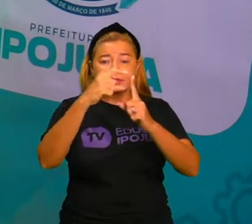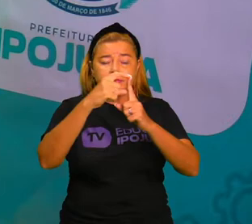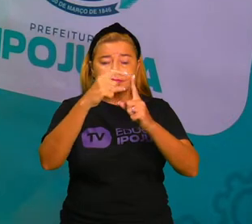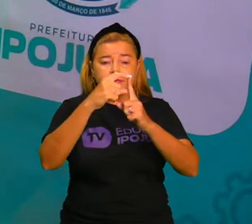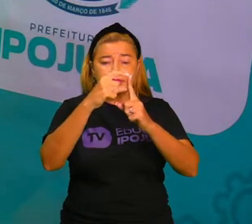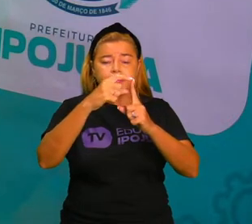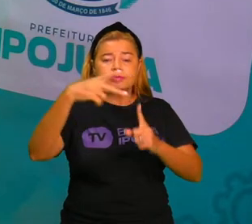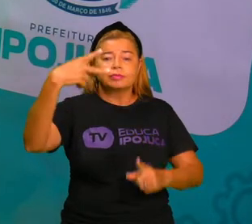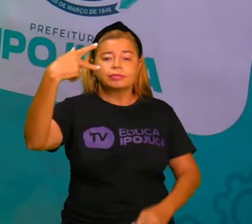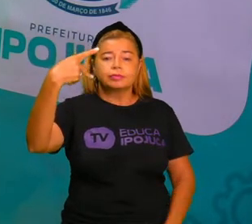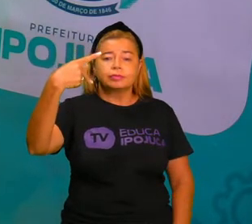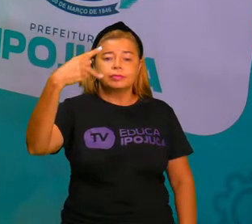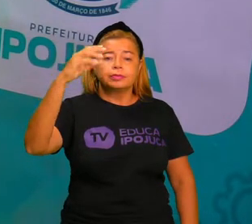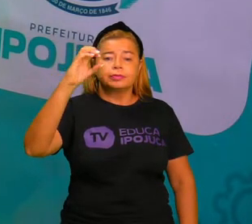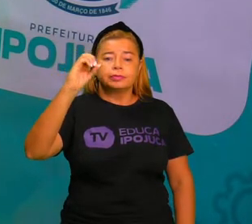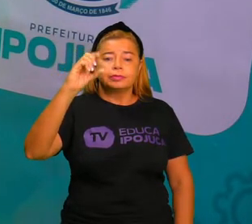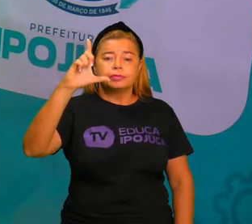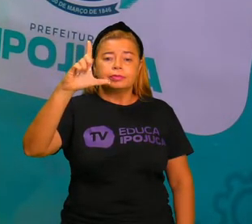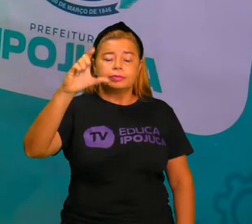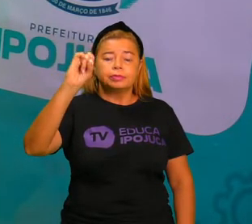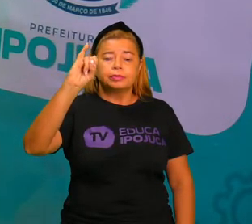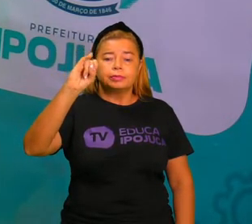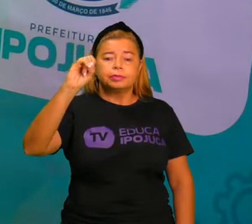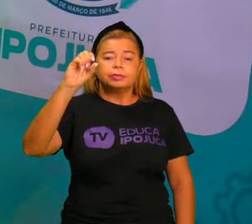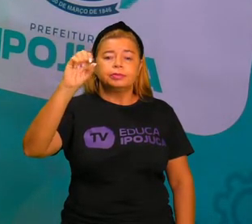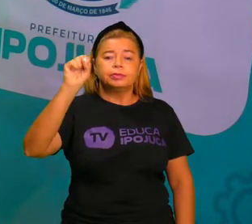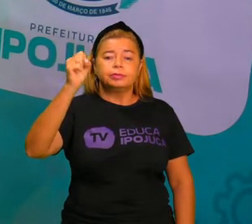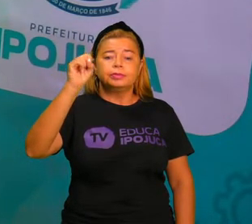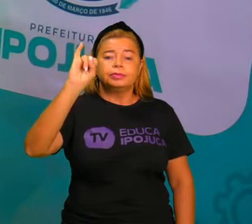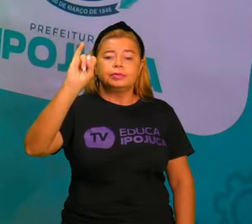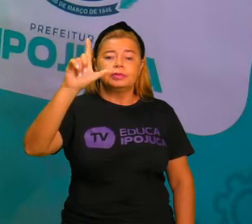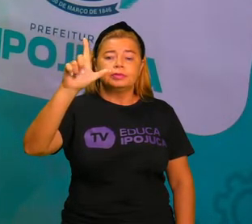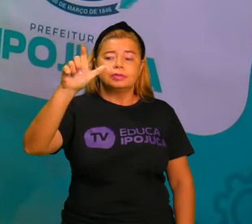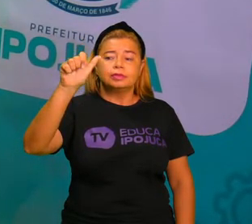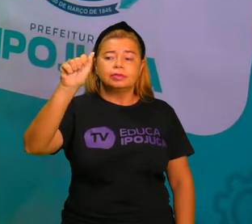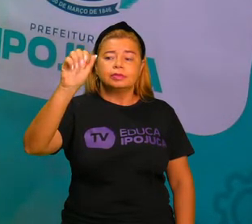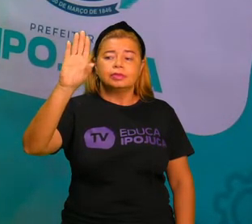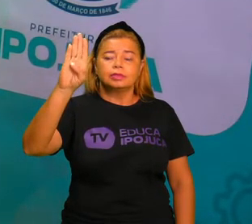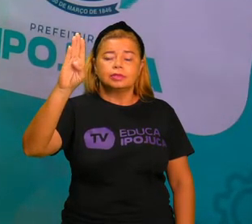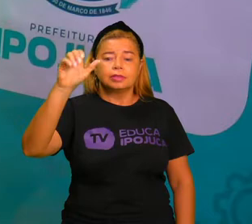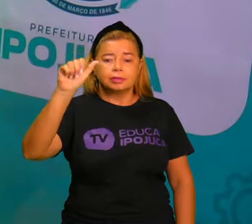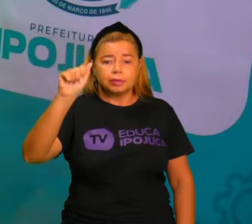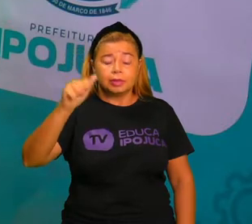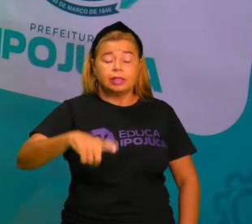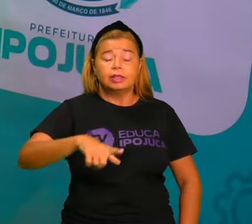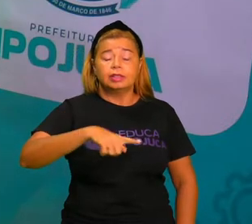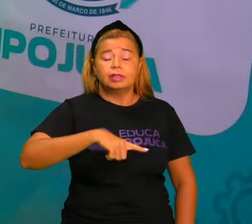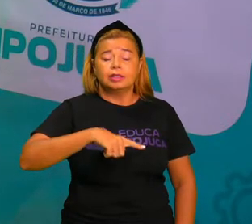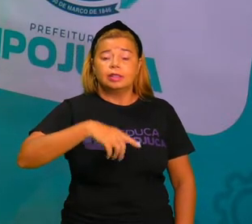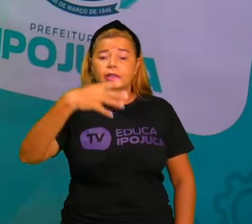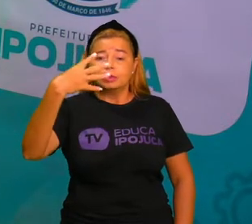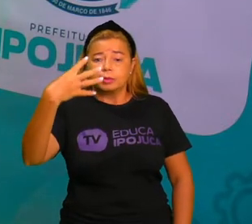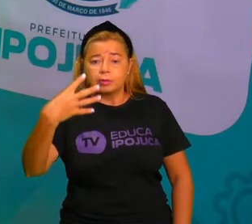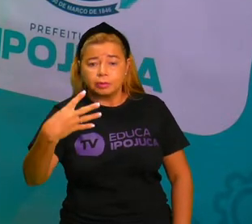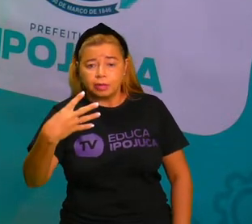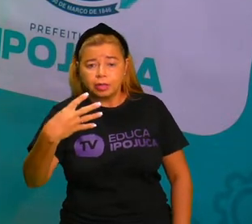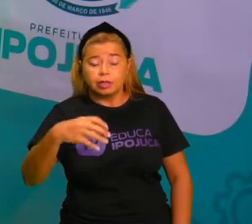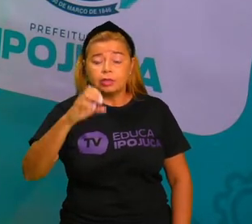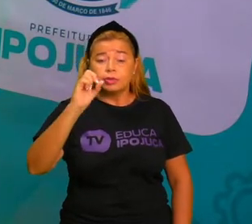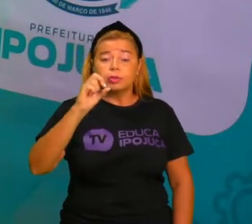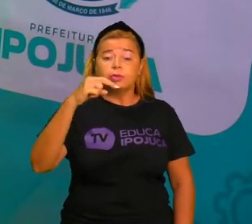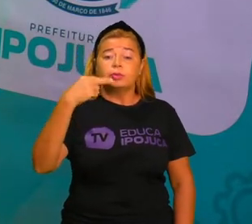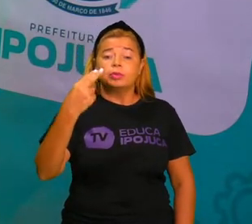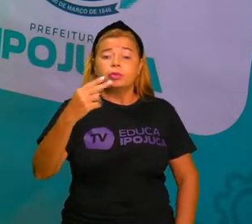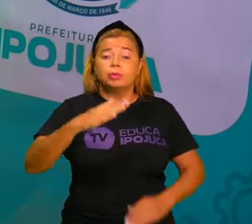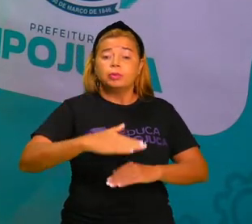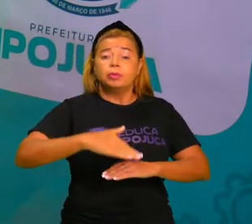sílabas. Quatro ou mais sílabas. Isso significa que a palavra, ela precisa, pode ter.